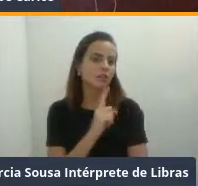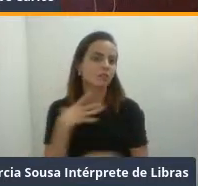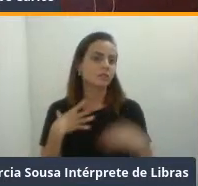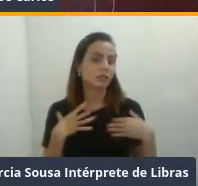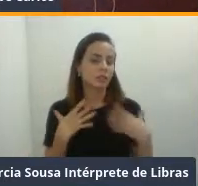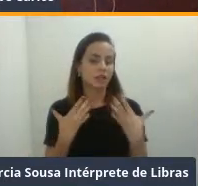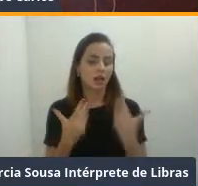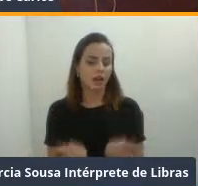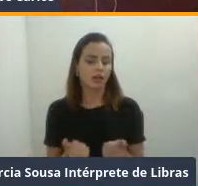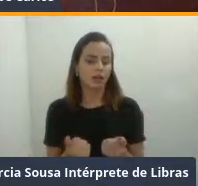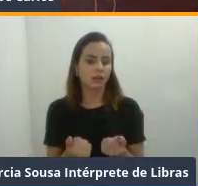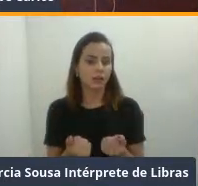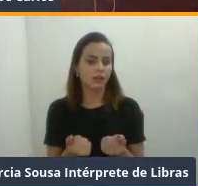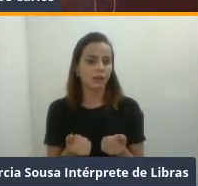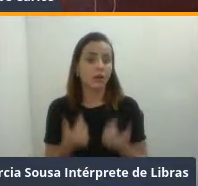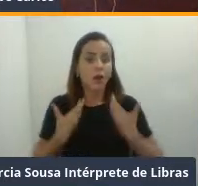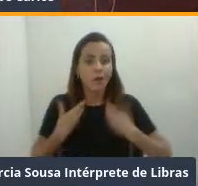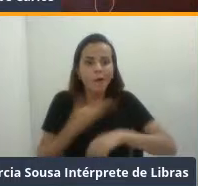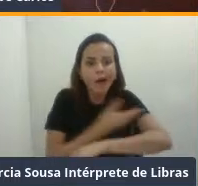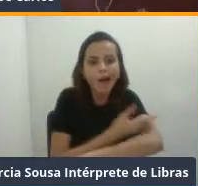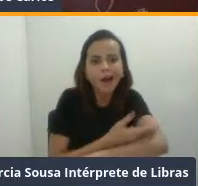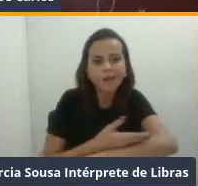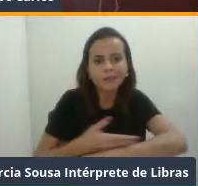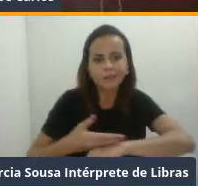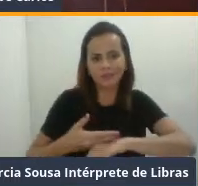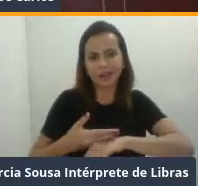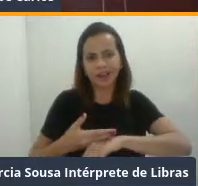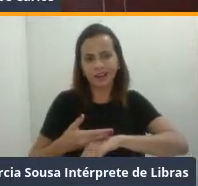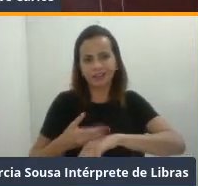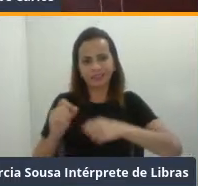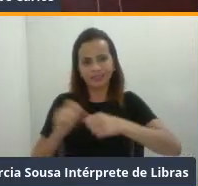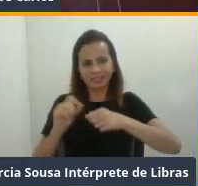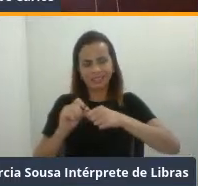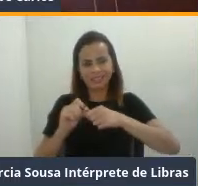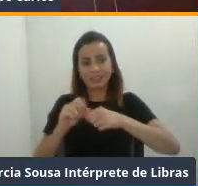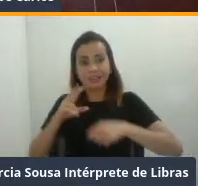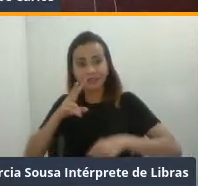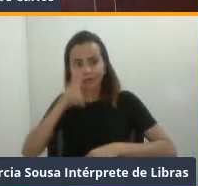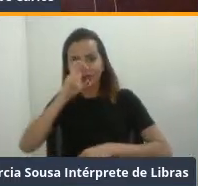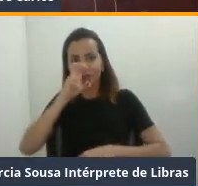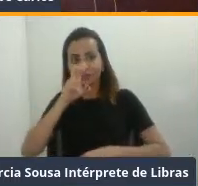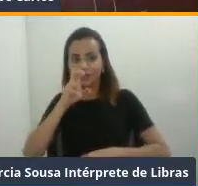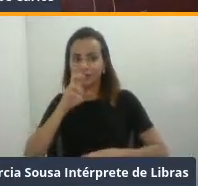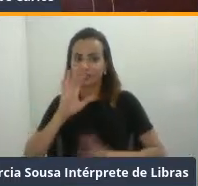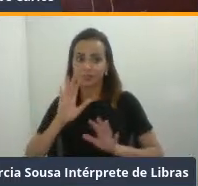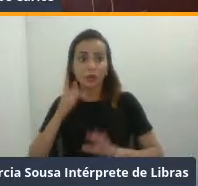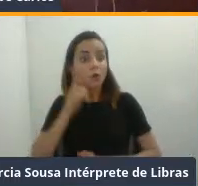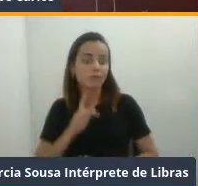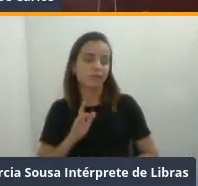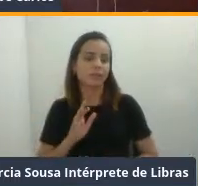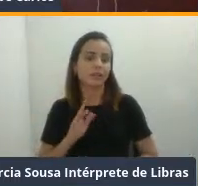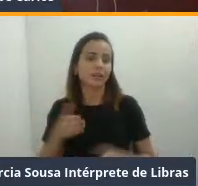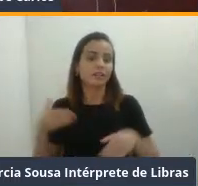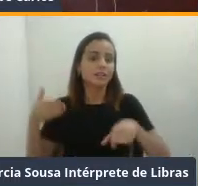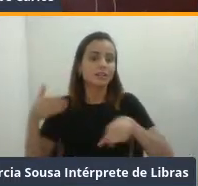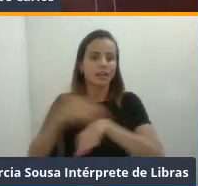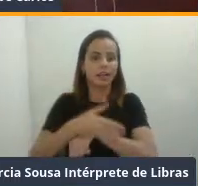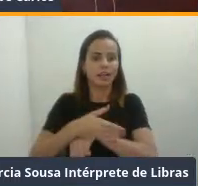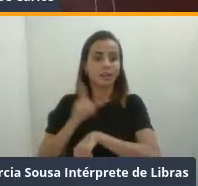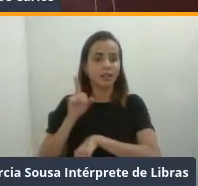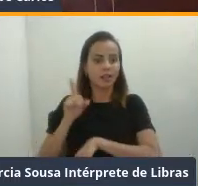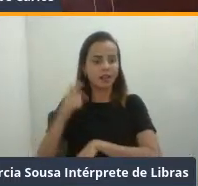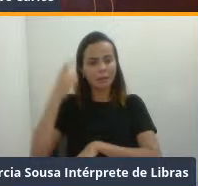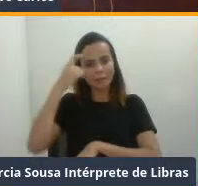a dar intensidade, eles não conseguem dar intensidade, certo? Então, quando eles entram lá e